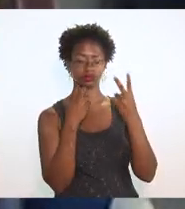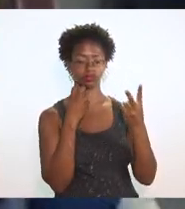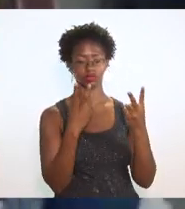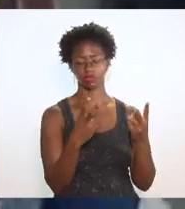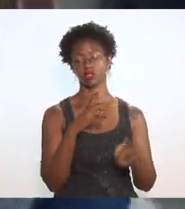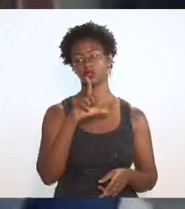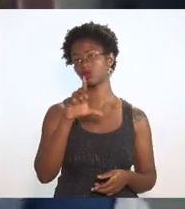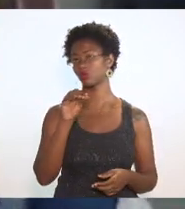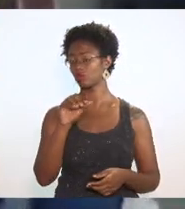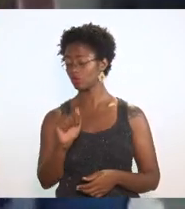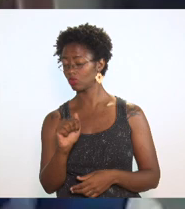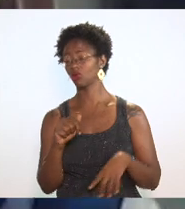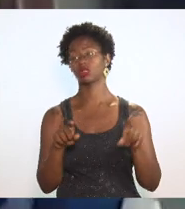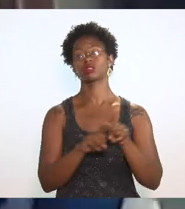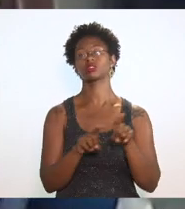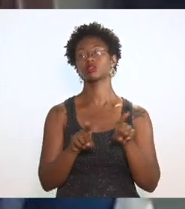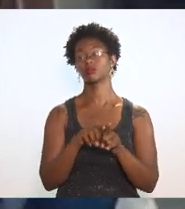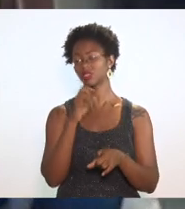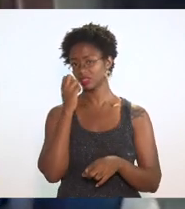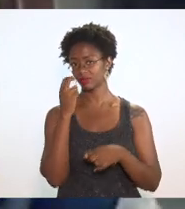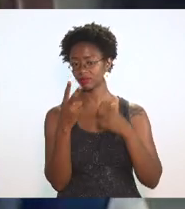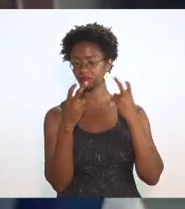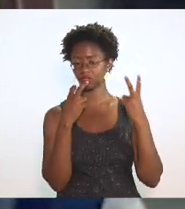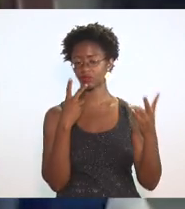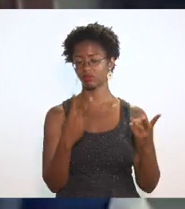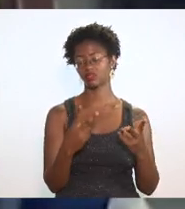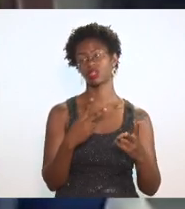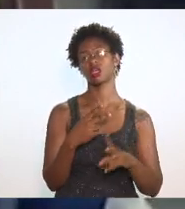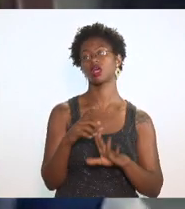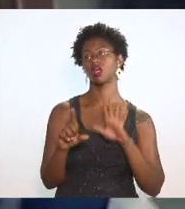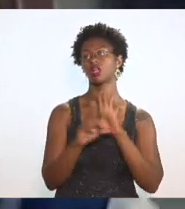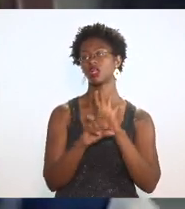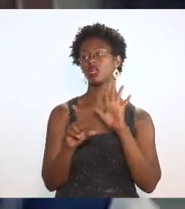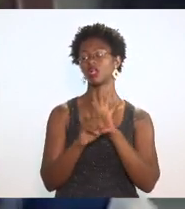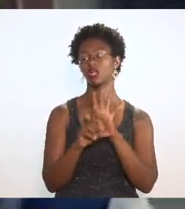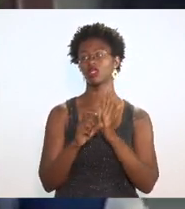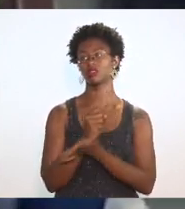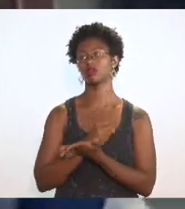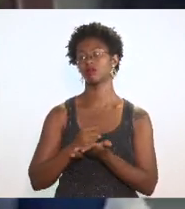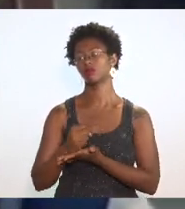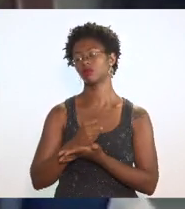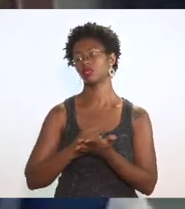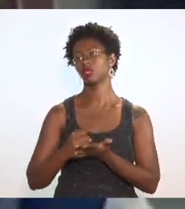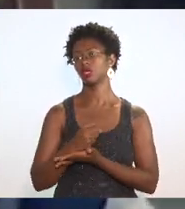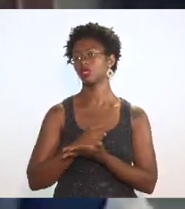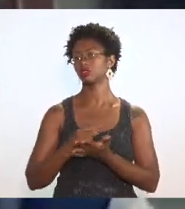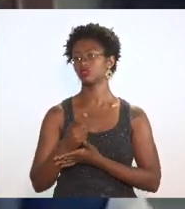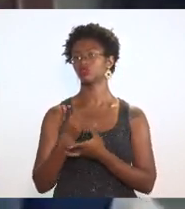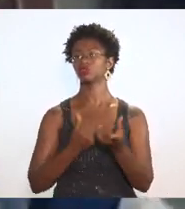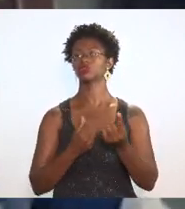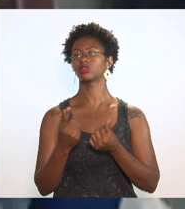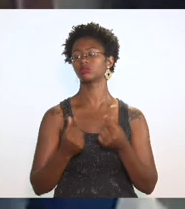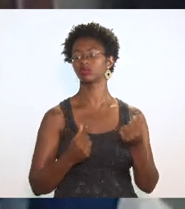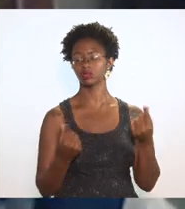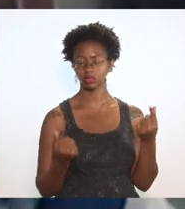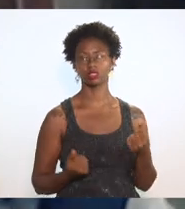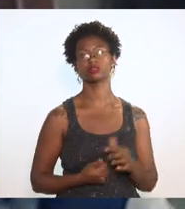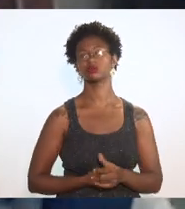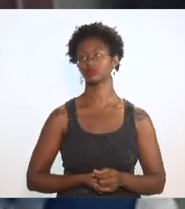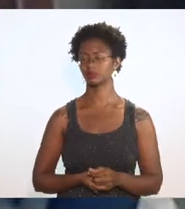LOA e tem que verificar a lei de diretrizes orçamentárias metas fiscais previstas na